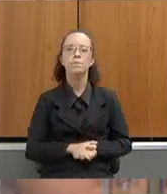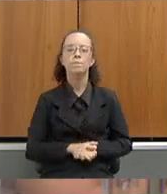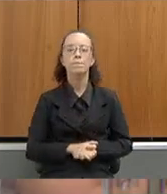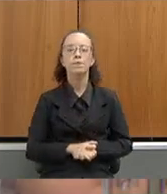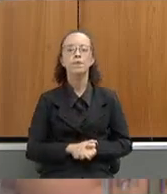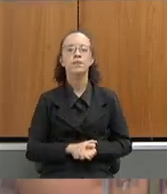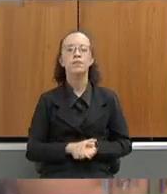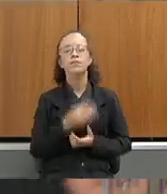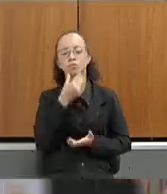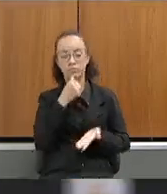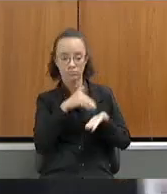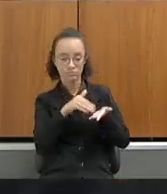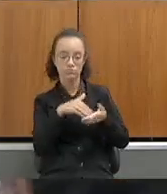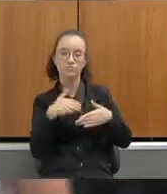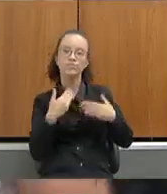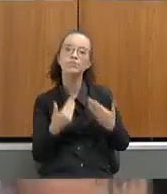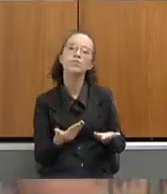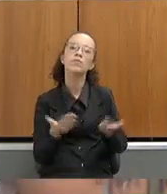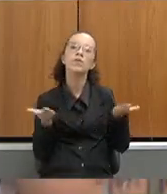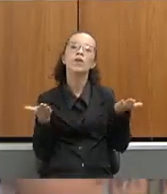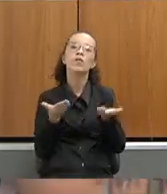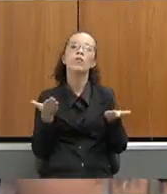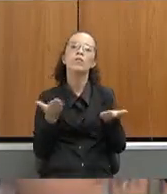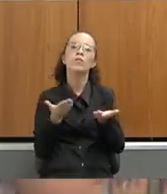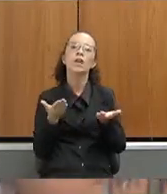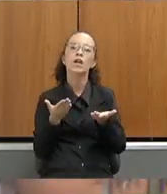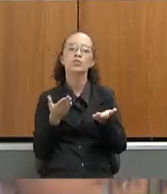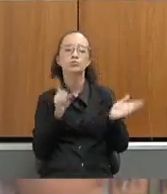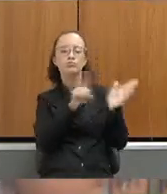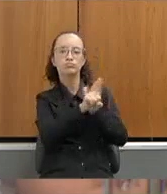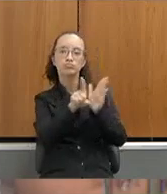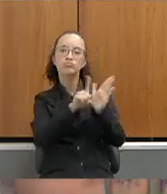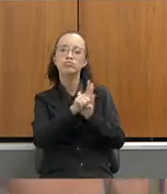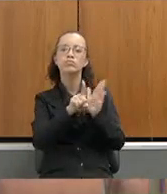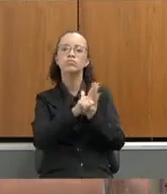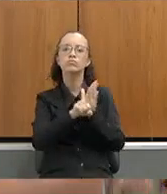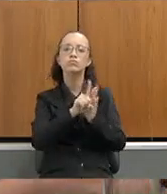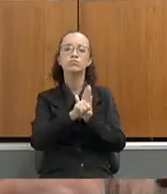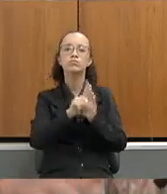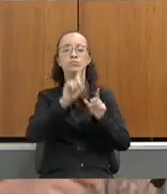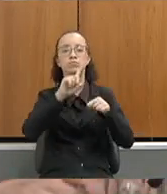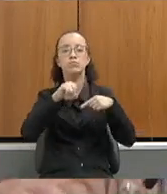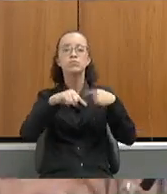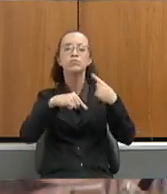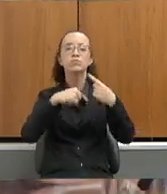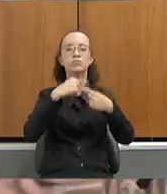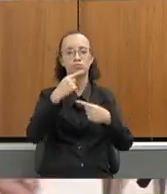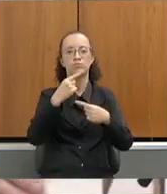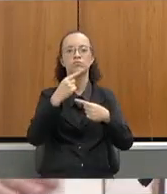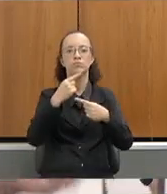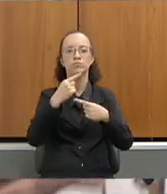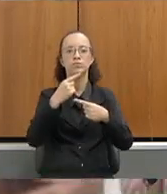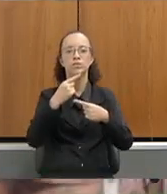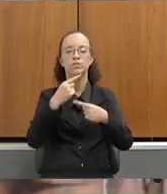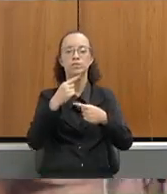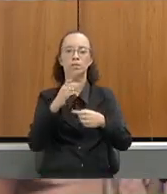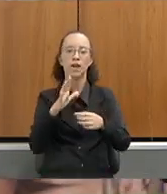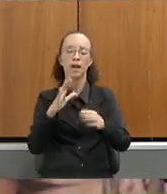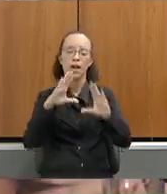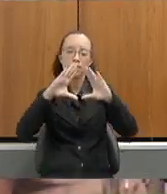Secretário, nós vamos, então, ao momento, exatamente, dos questionamentos e respostas aqui do Assembleia Fiscaliza.